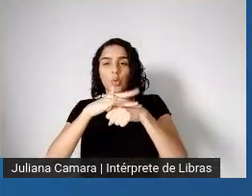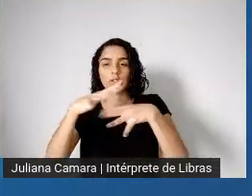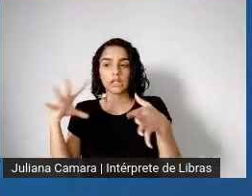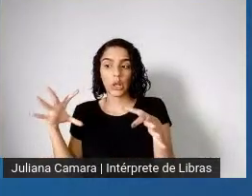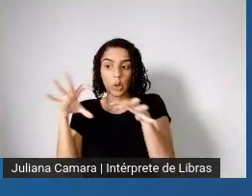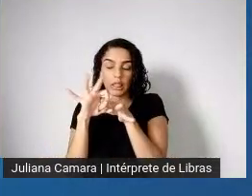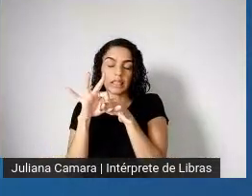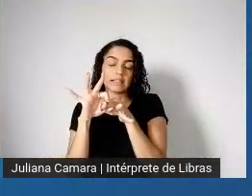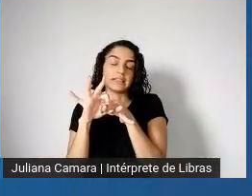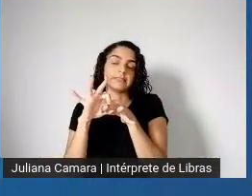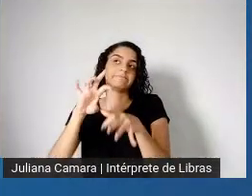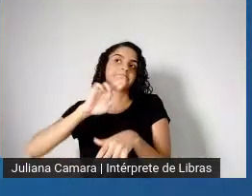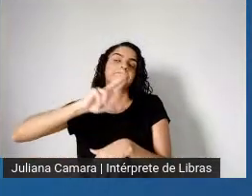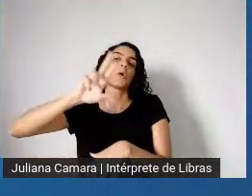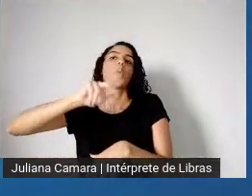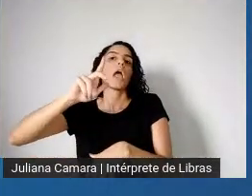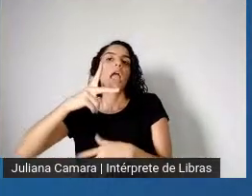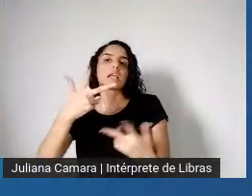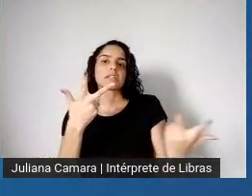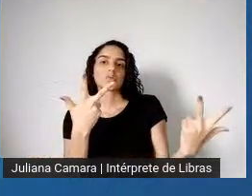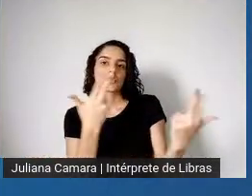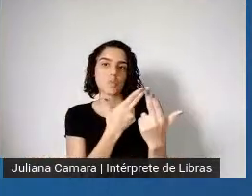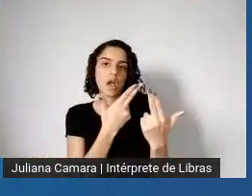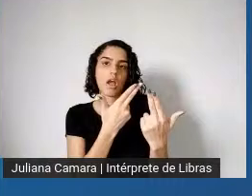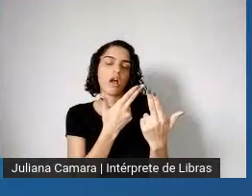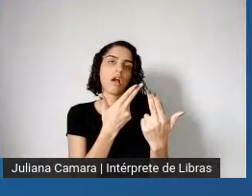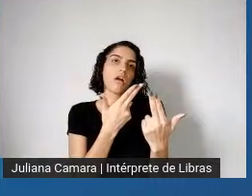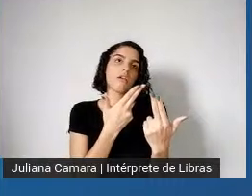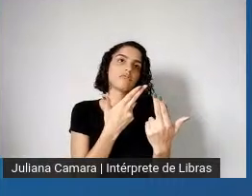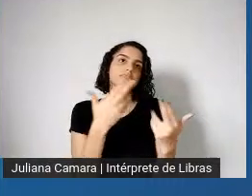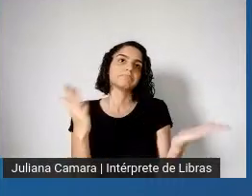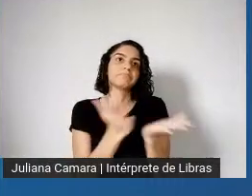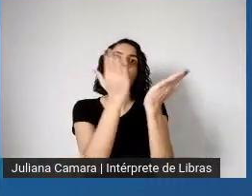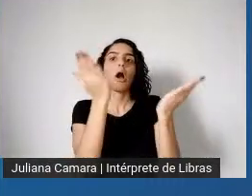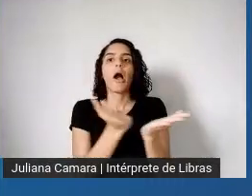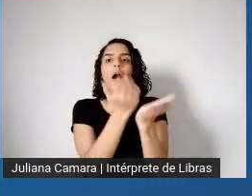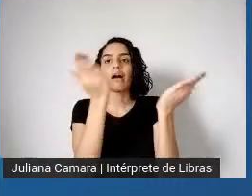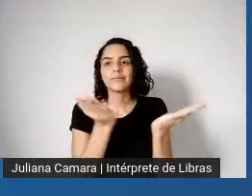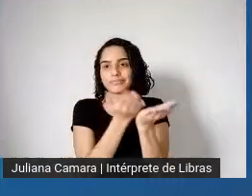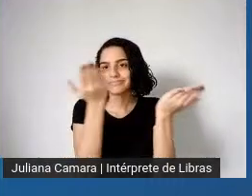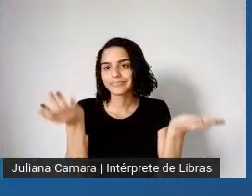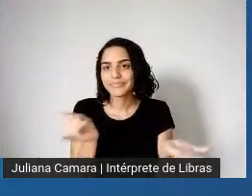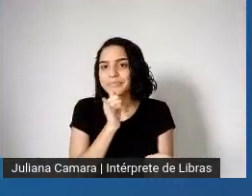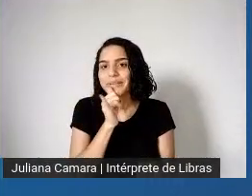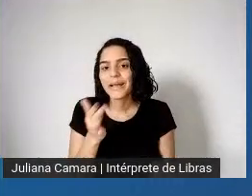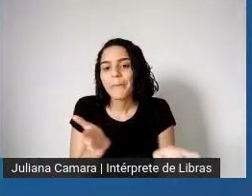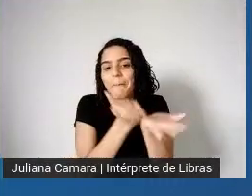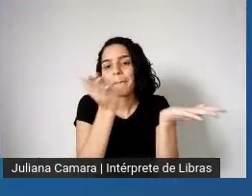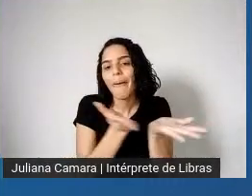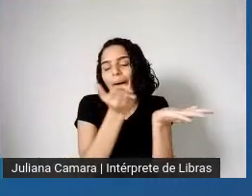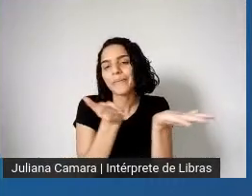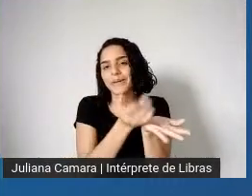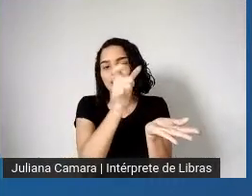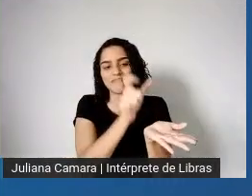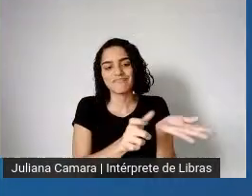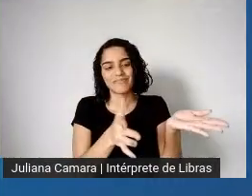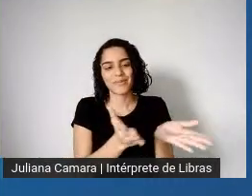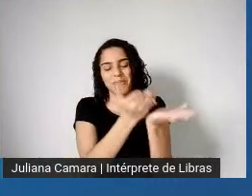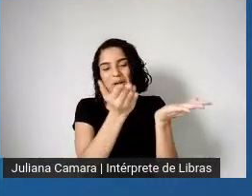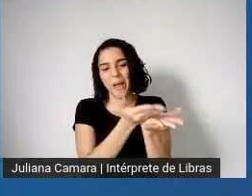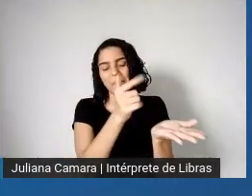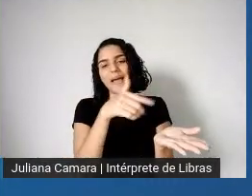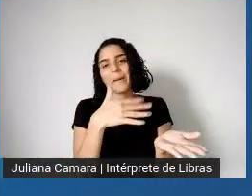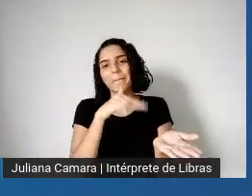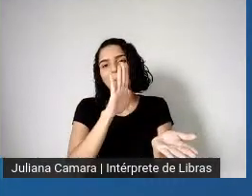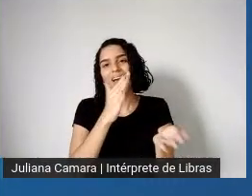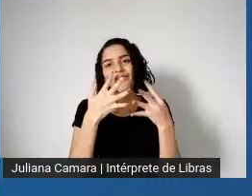iguais à coisa, os mais pobres no Brasil ou em outros similares, né,